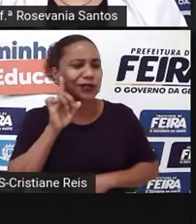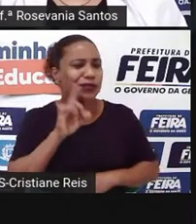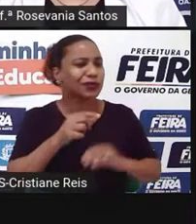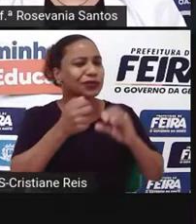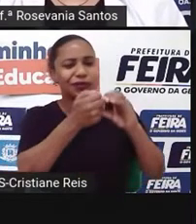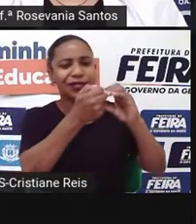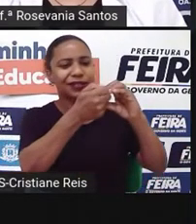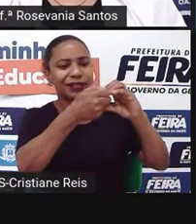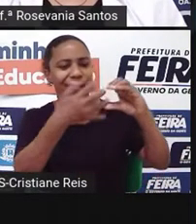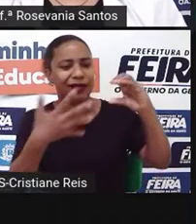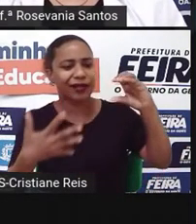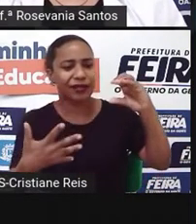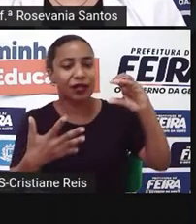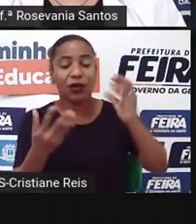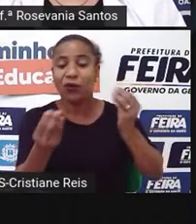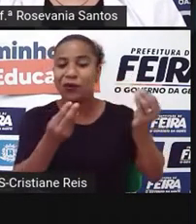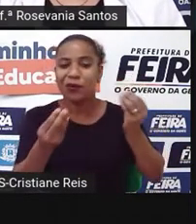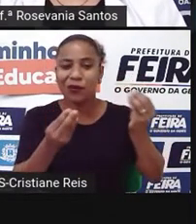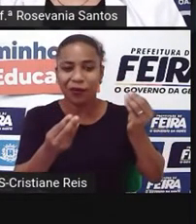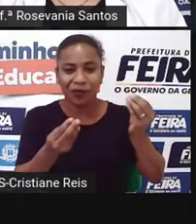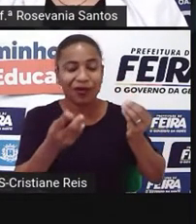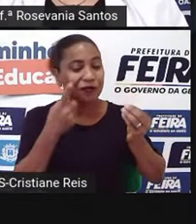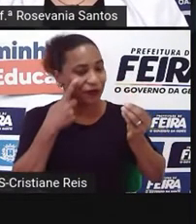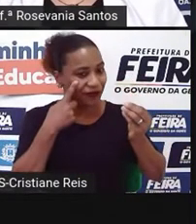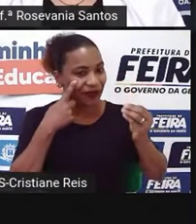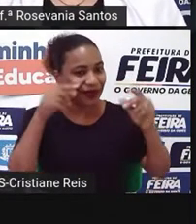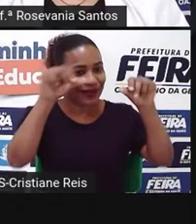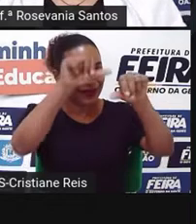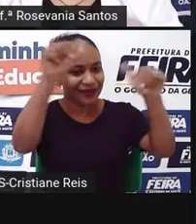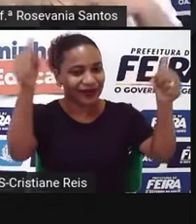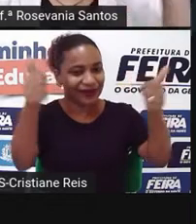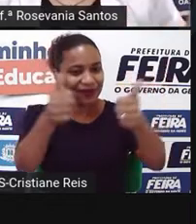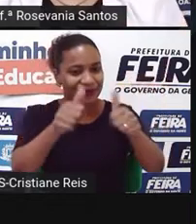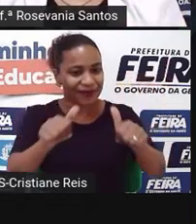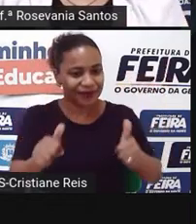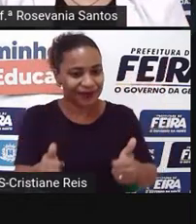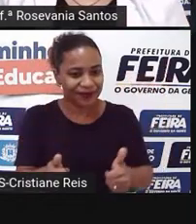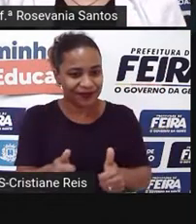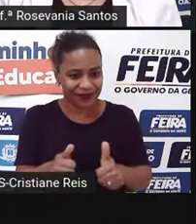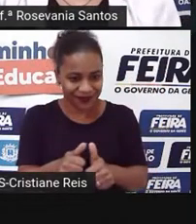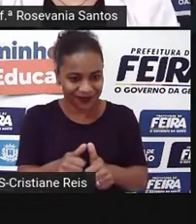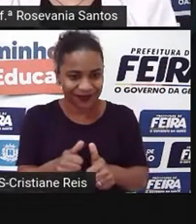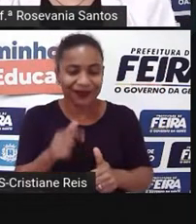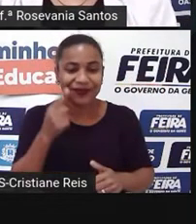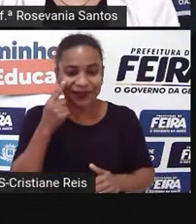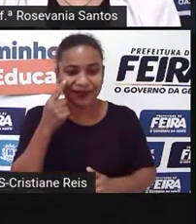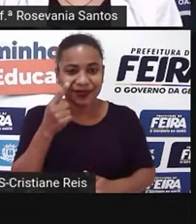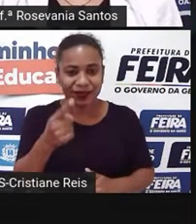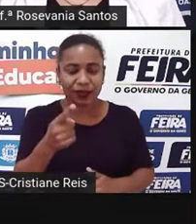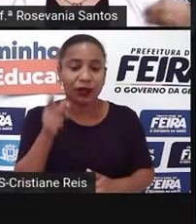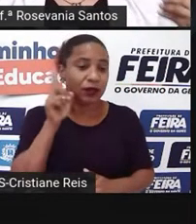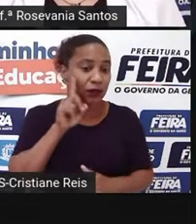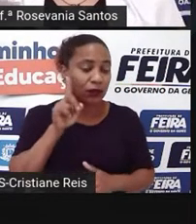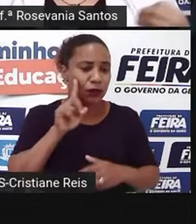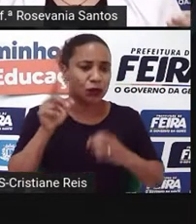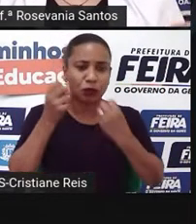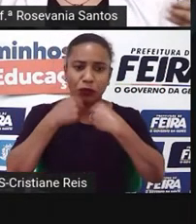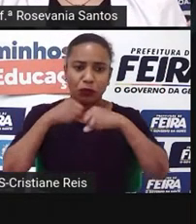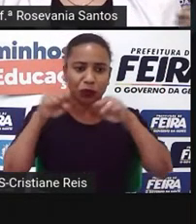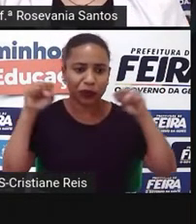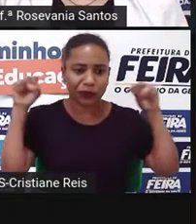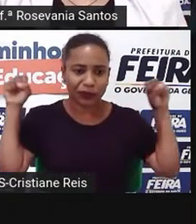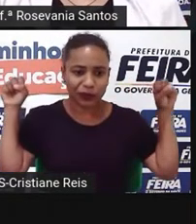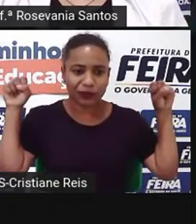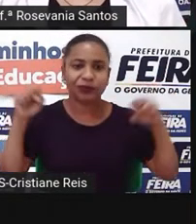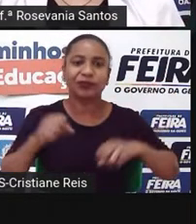que aqui nesse mapinha já chama a atenção que o fato dessa grande extensão, né, que os Estados Unidos têm, vai favorecer